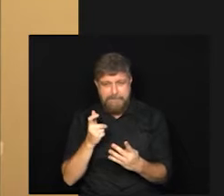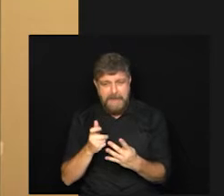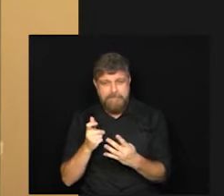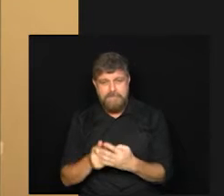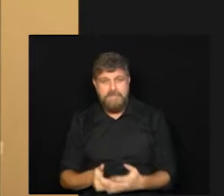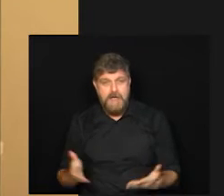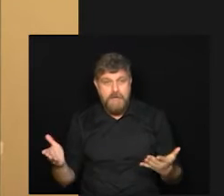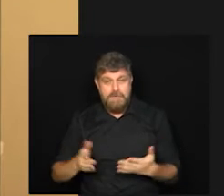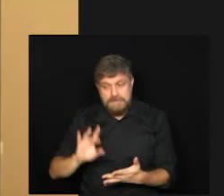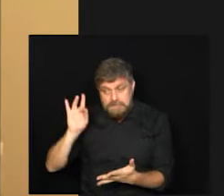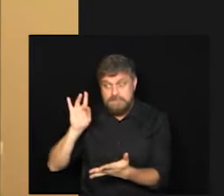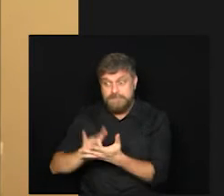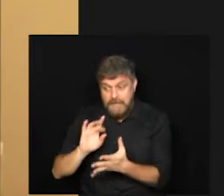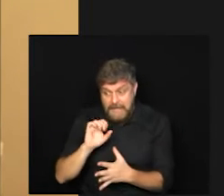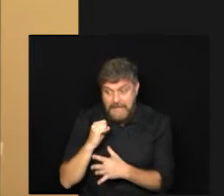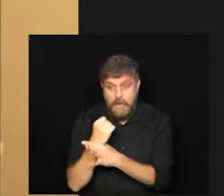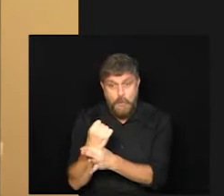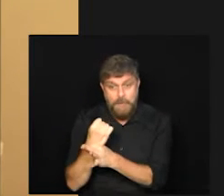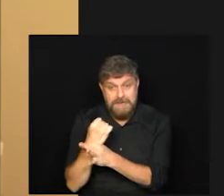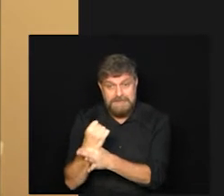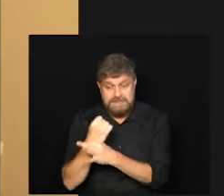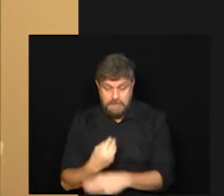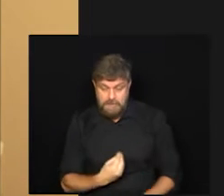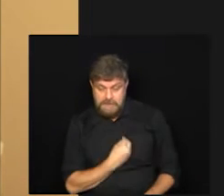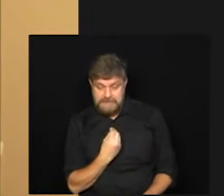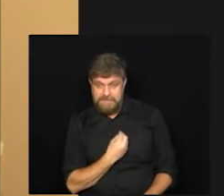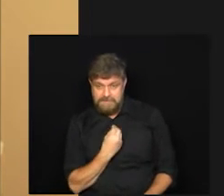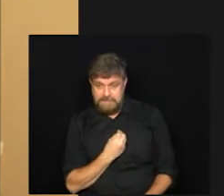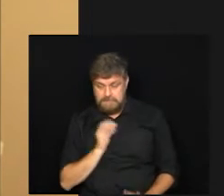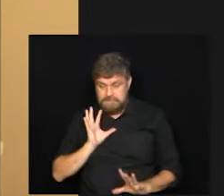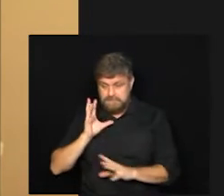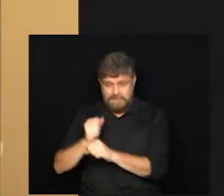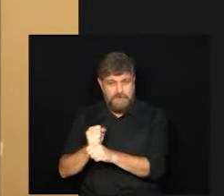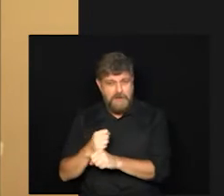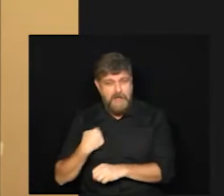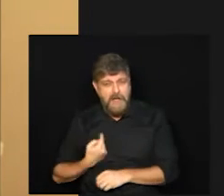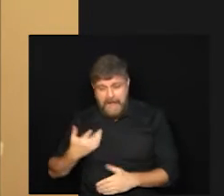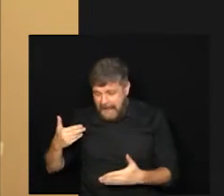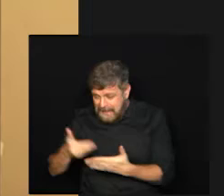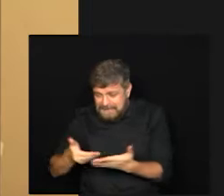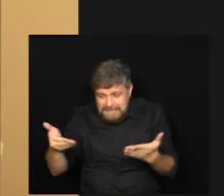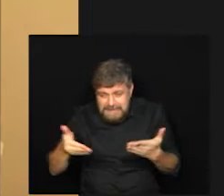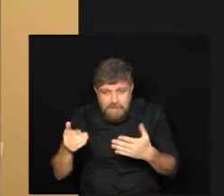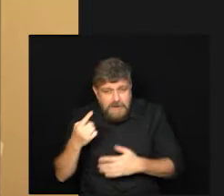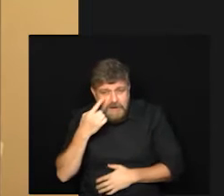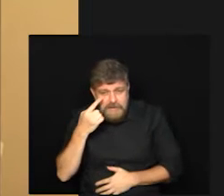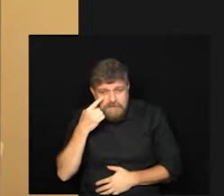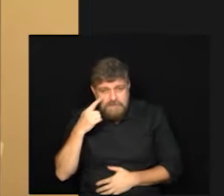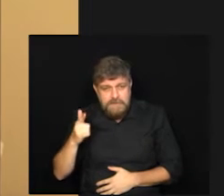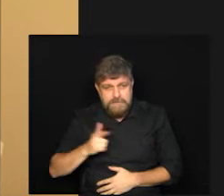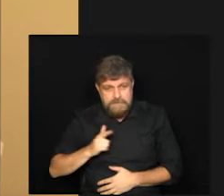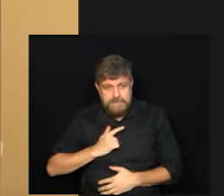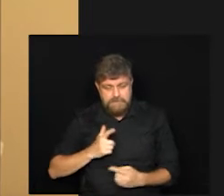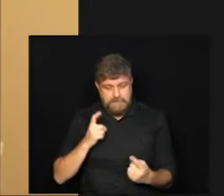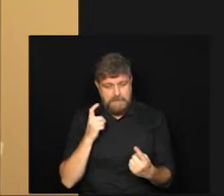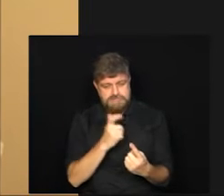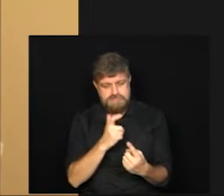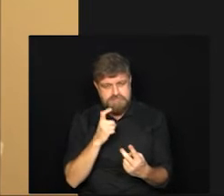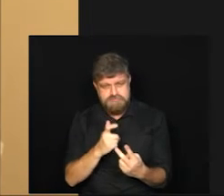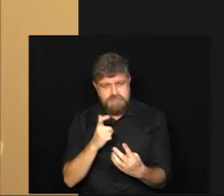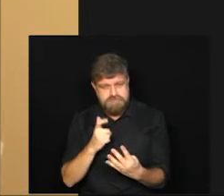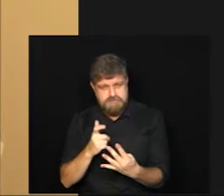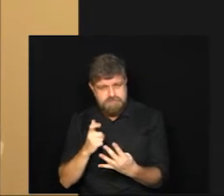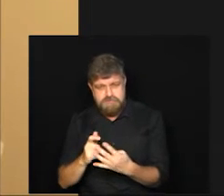real segurança na vida real mas o que a gente viu até o momento na vigilância de eventos adversos é